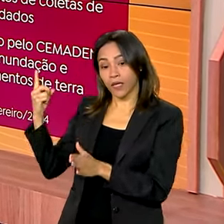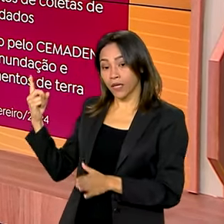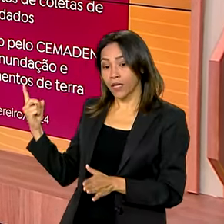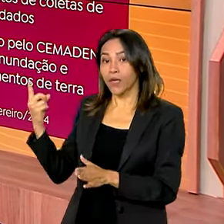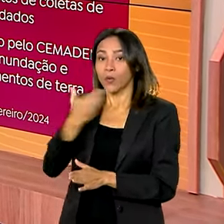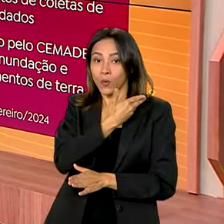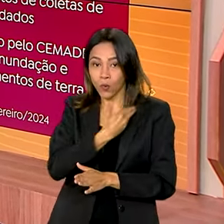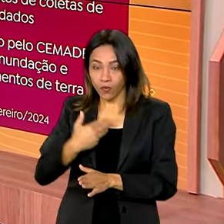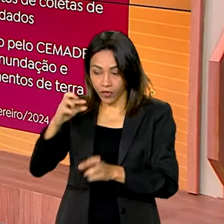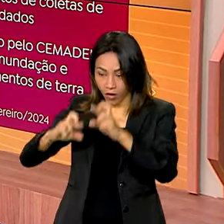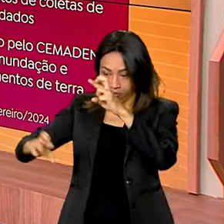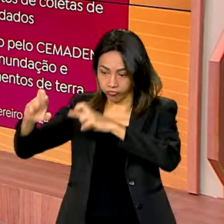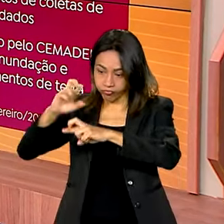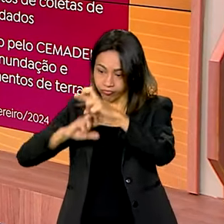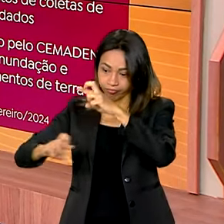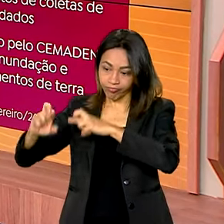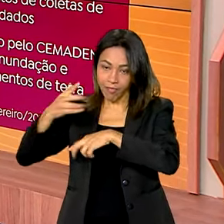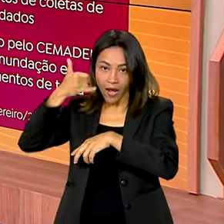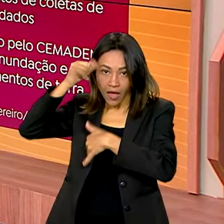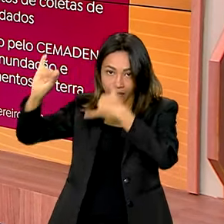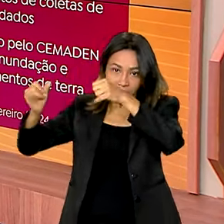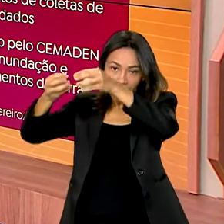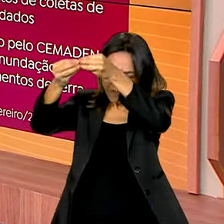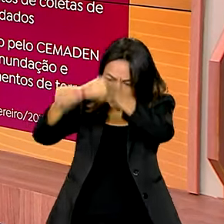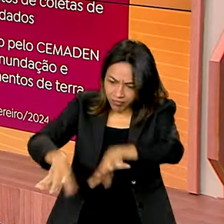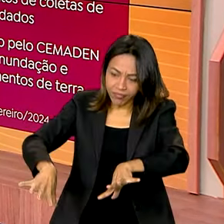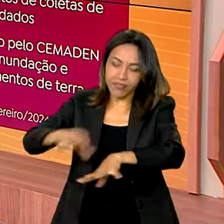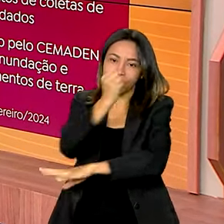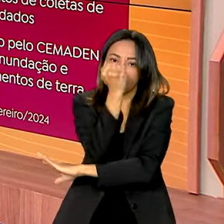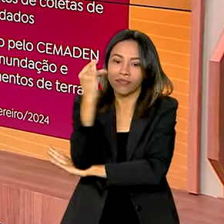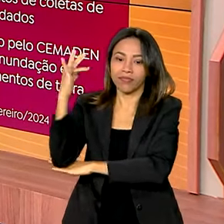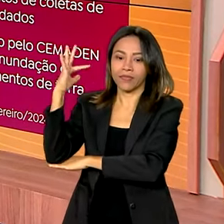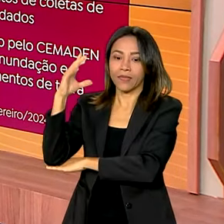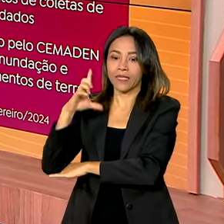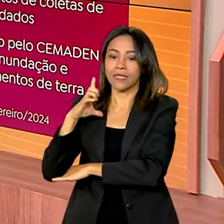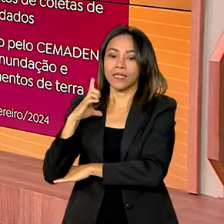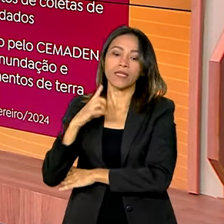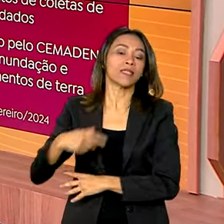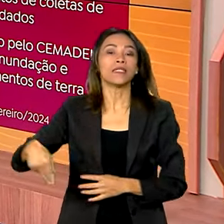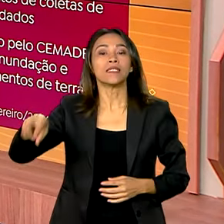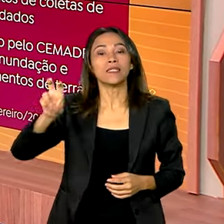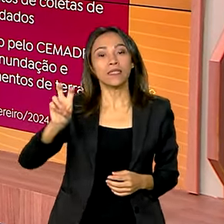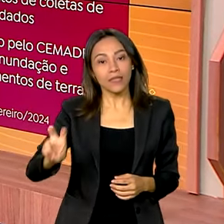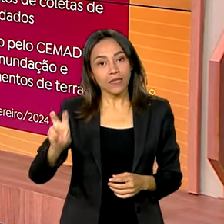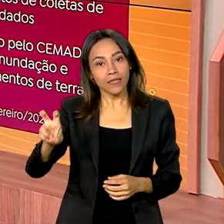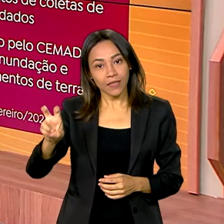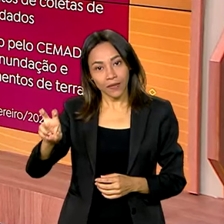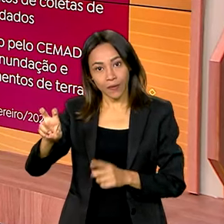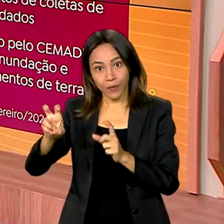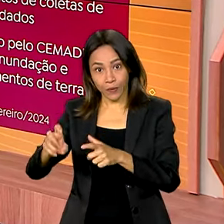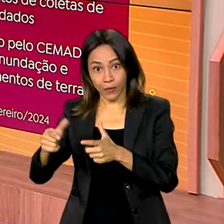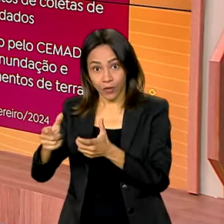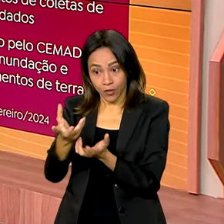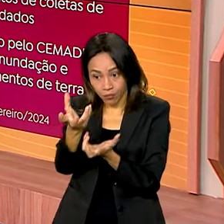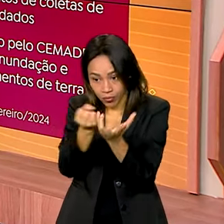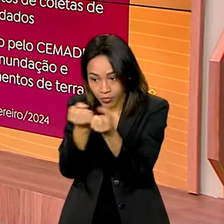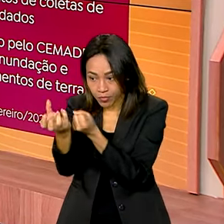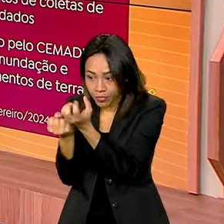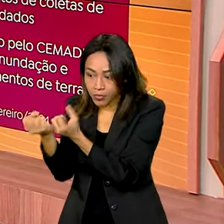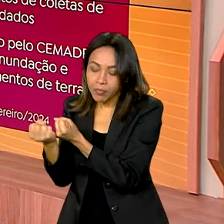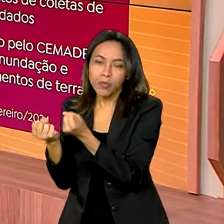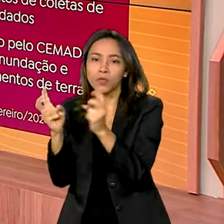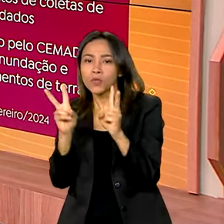desastres naturais em Franco da Rocha. O município conta com cinco equipamentos de coleta de dados sobre